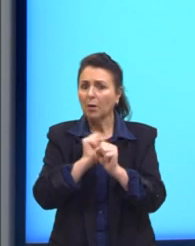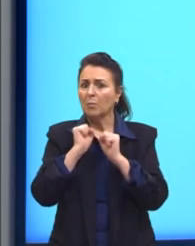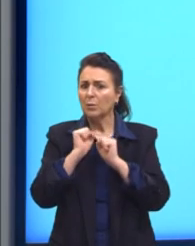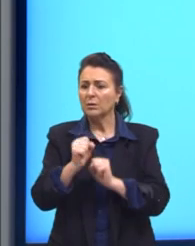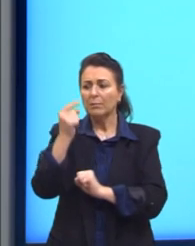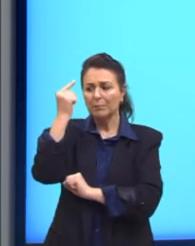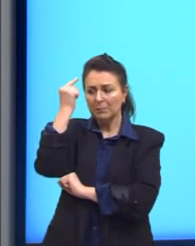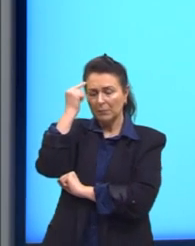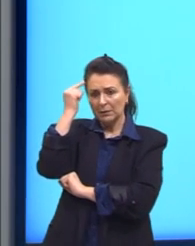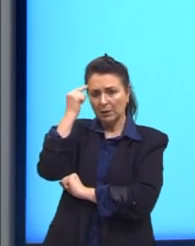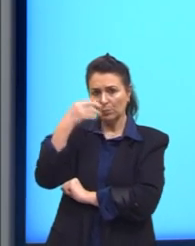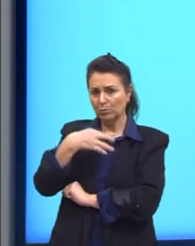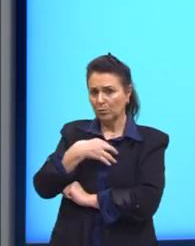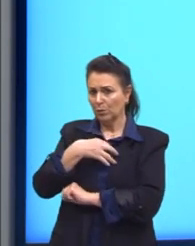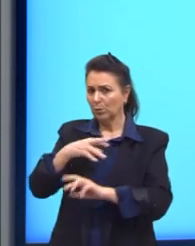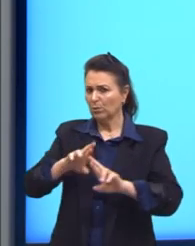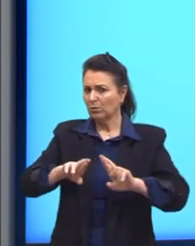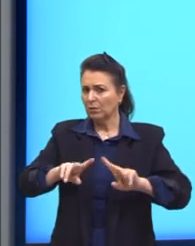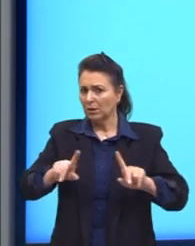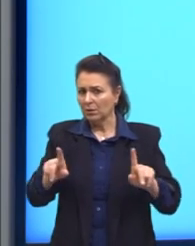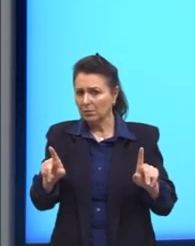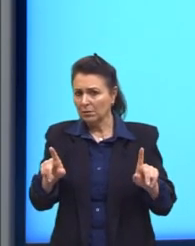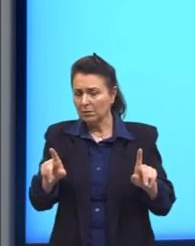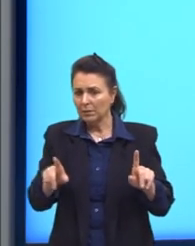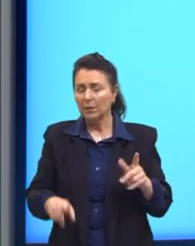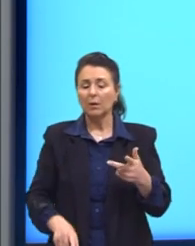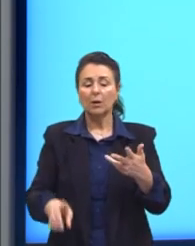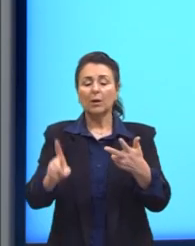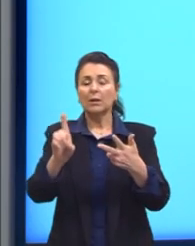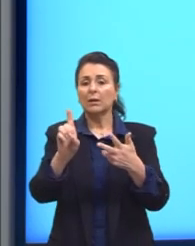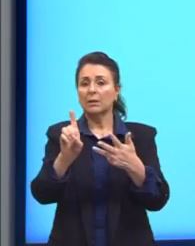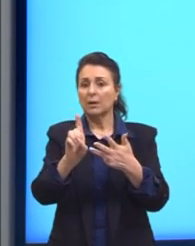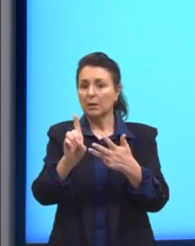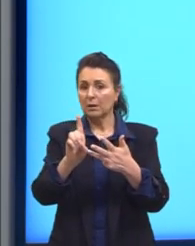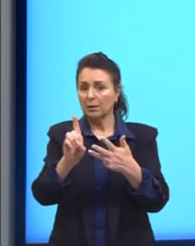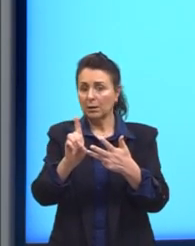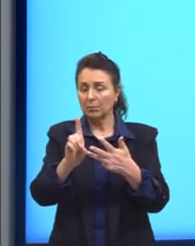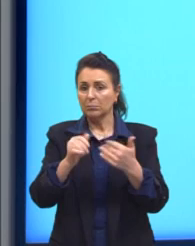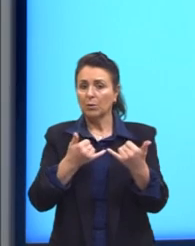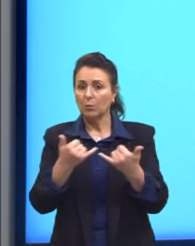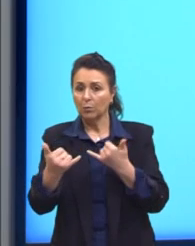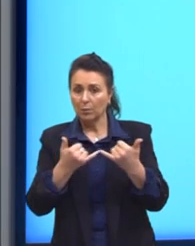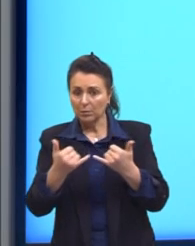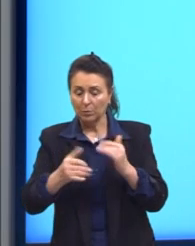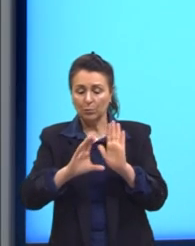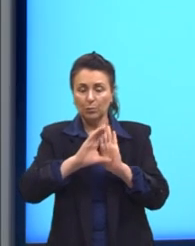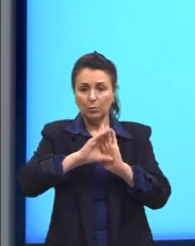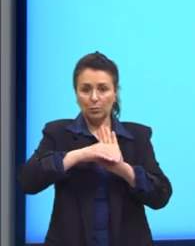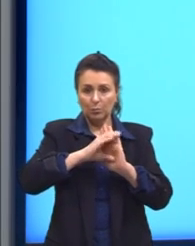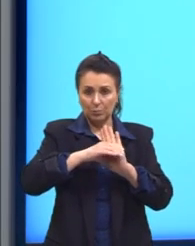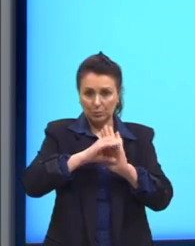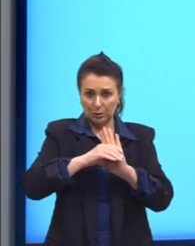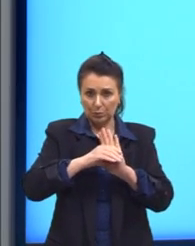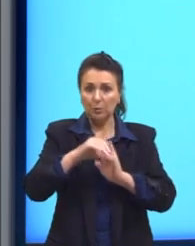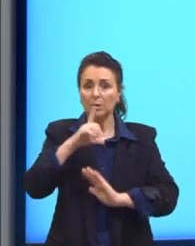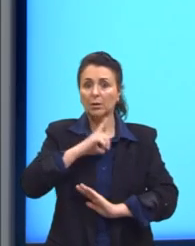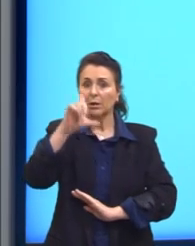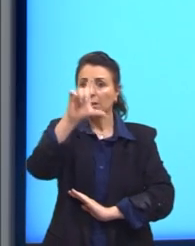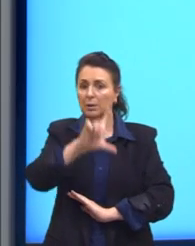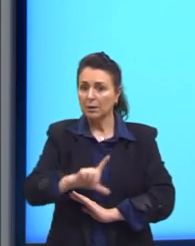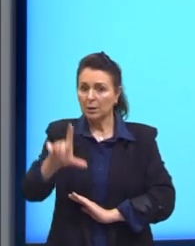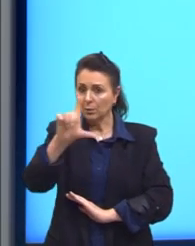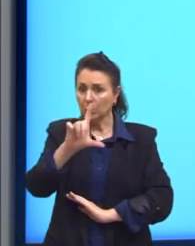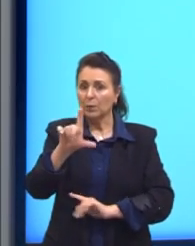pensado de maneiras diferentes? Letra D, exemplifica conceitos contidos na literatura e na